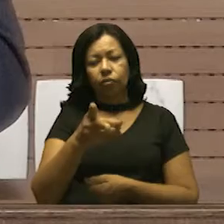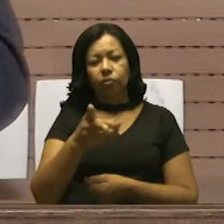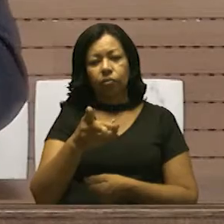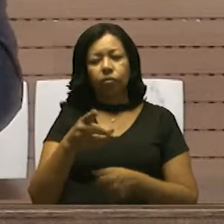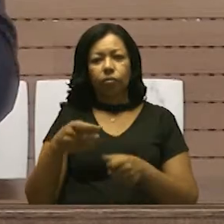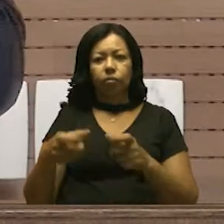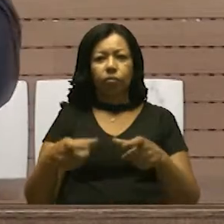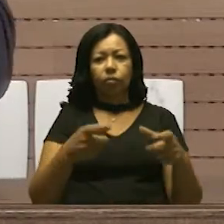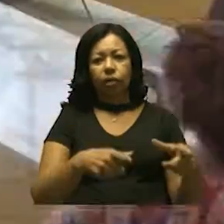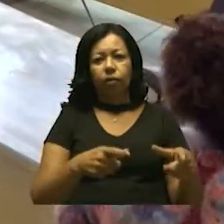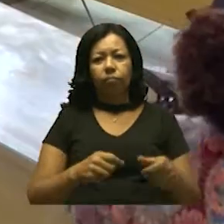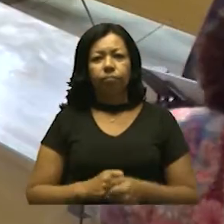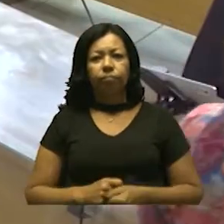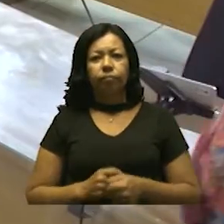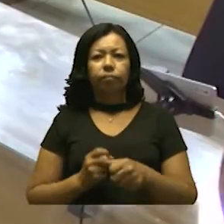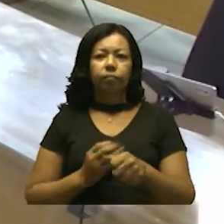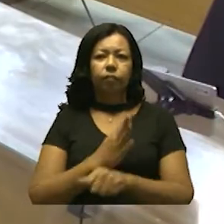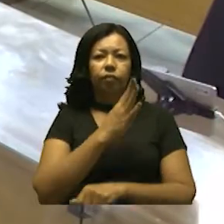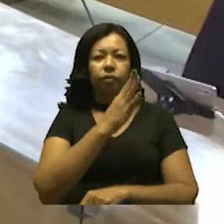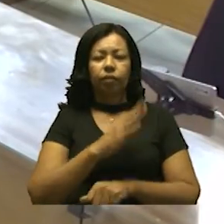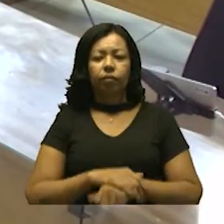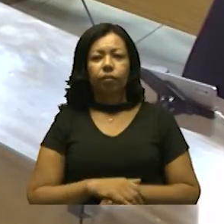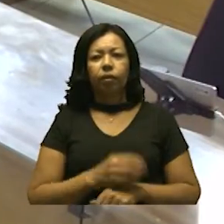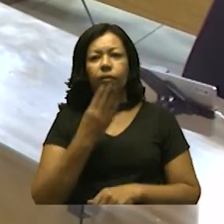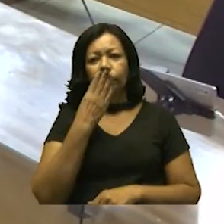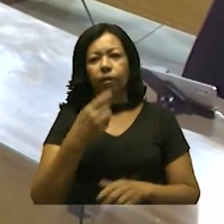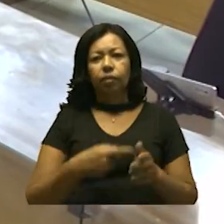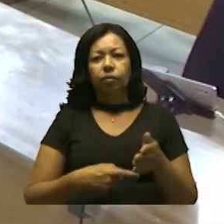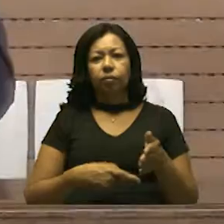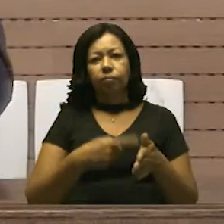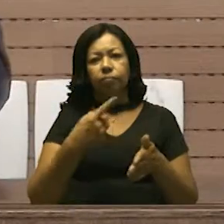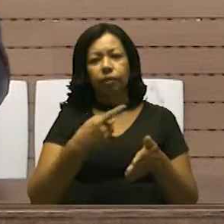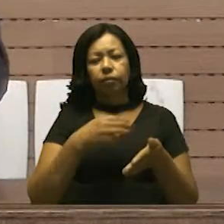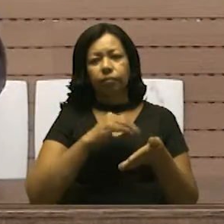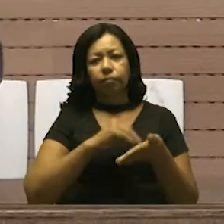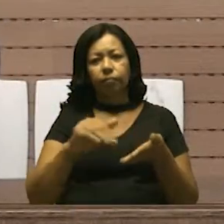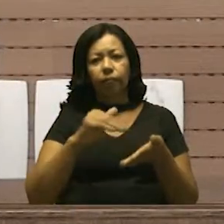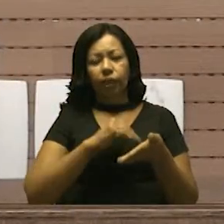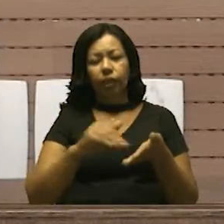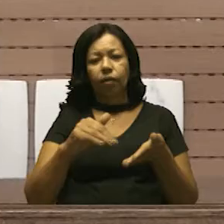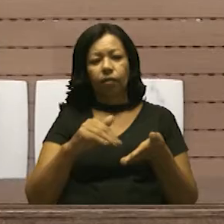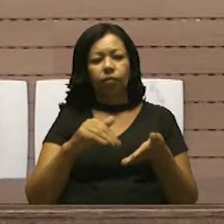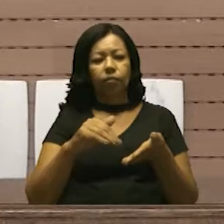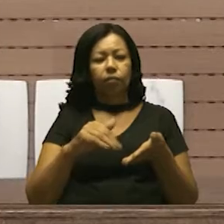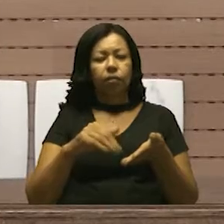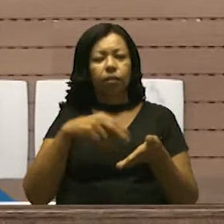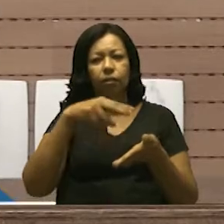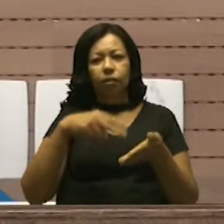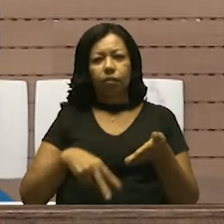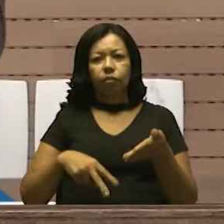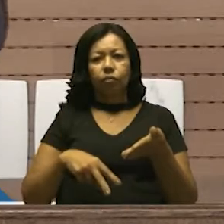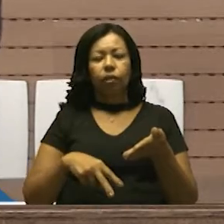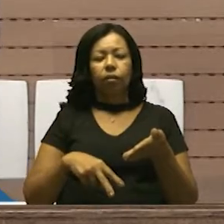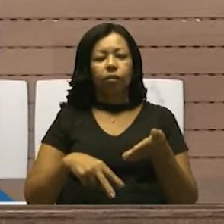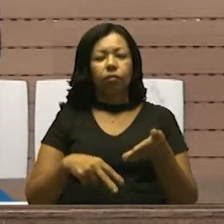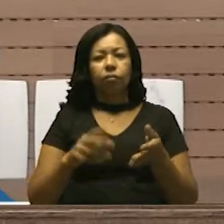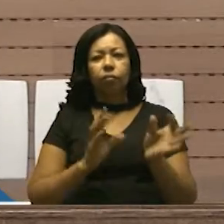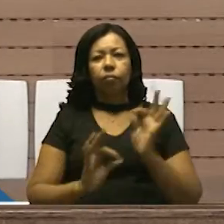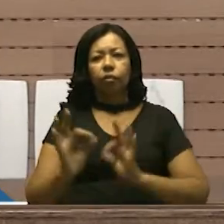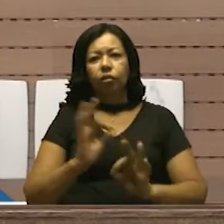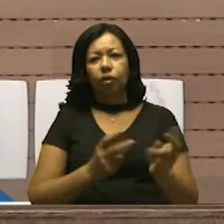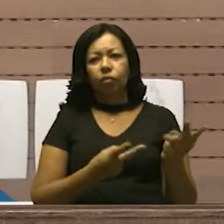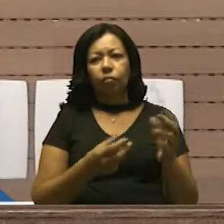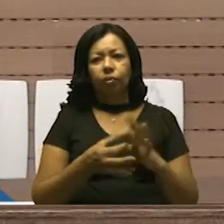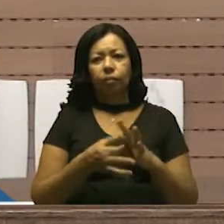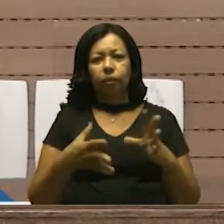permaneçam como se encontram. Aprovado. Solicito ao senhor primeiro-secretário que proceda à leitura do projeto